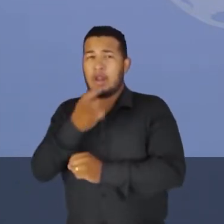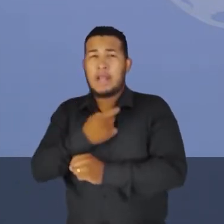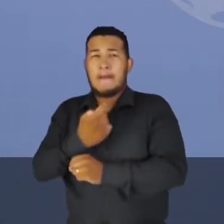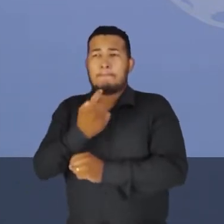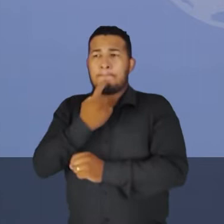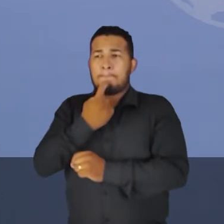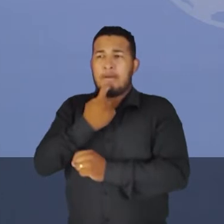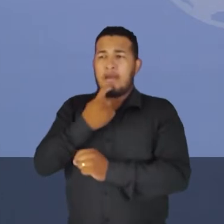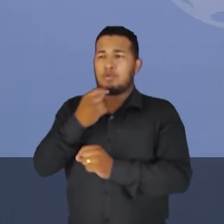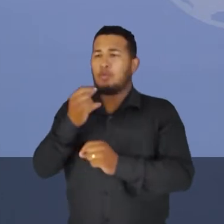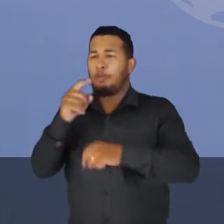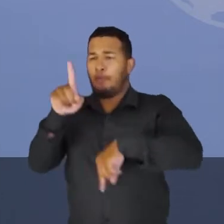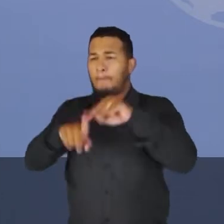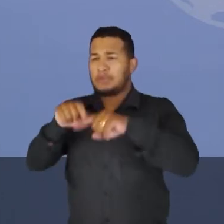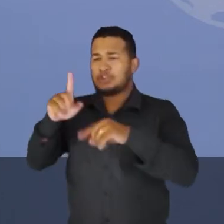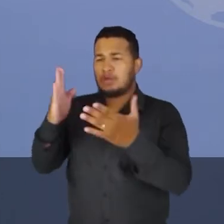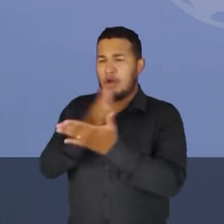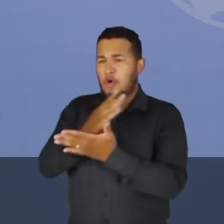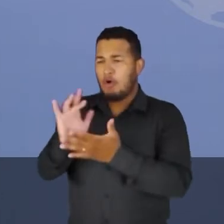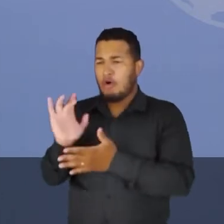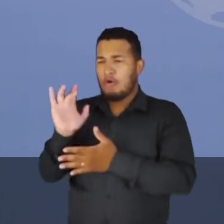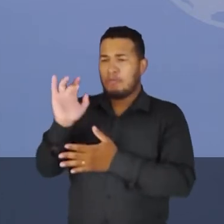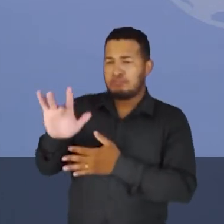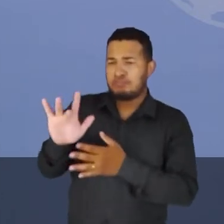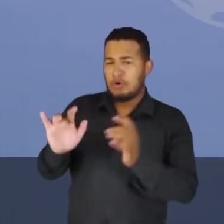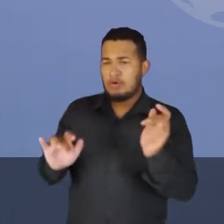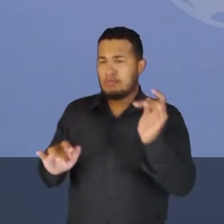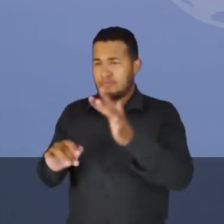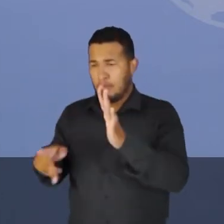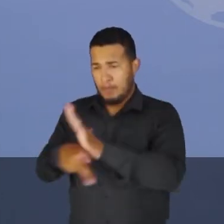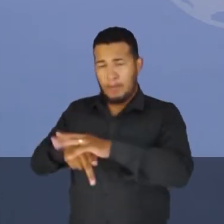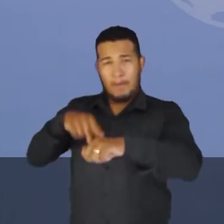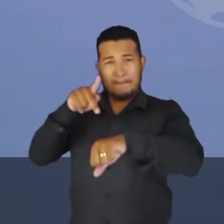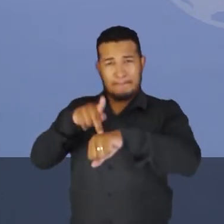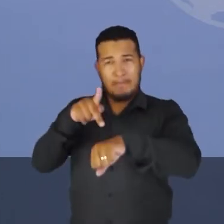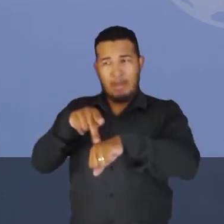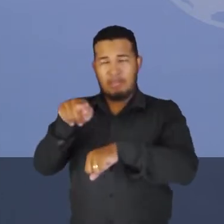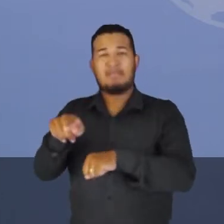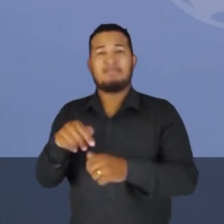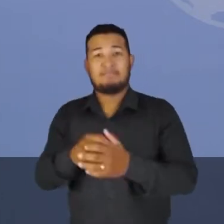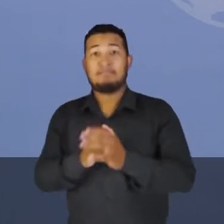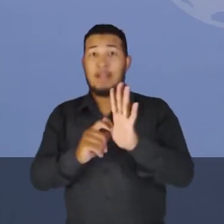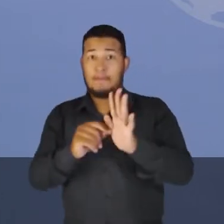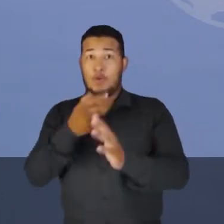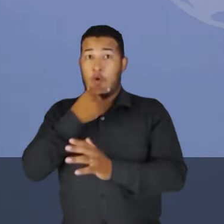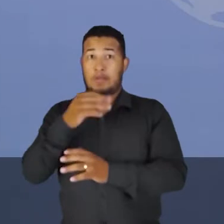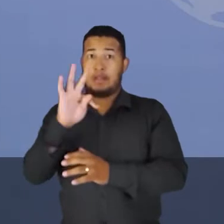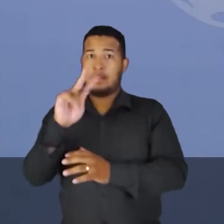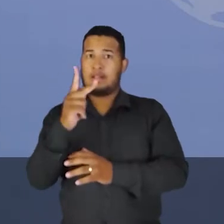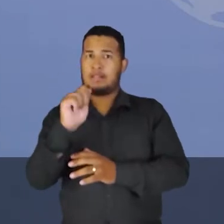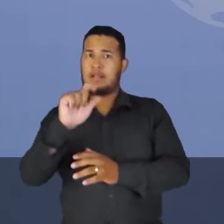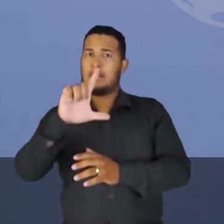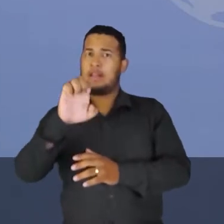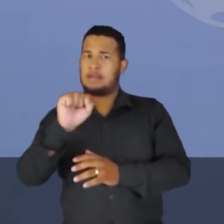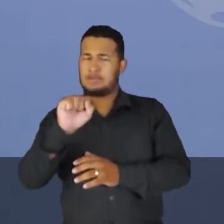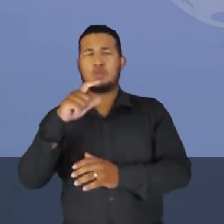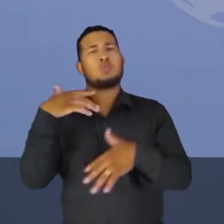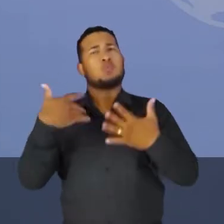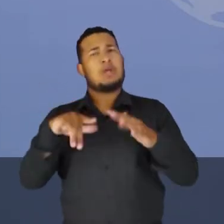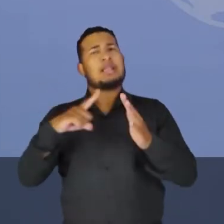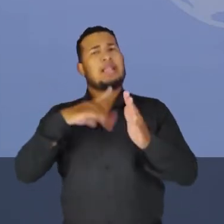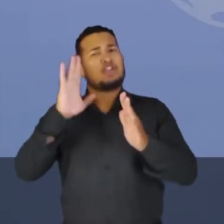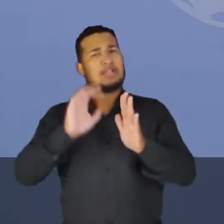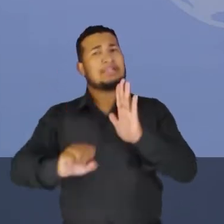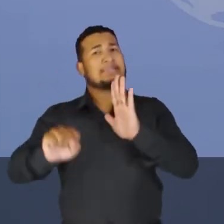determinados objetos a essa rocha. Detalhe, Tales de Mileto está há vários séculos